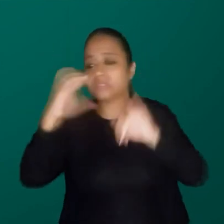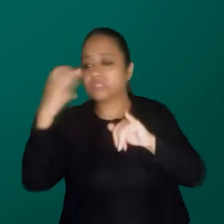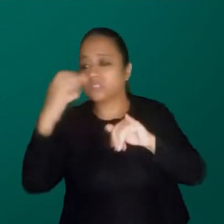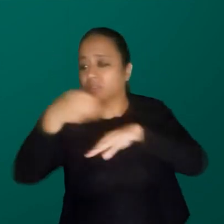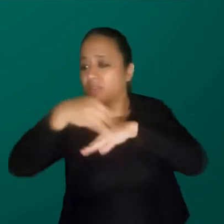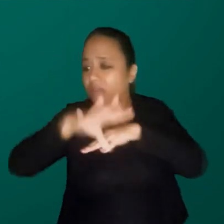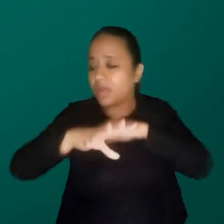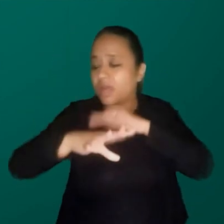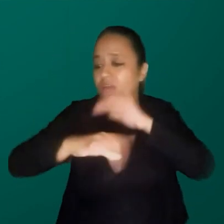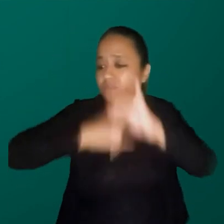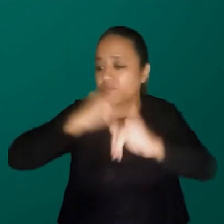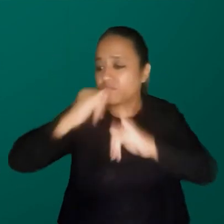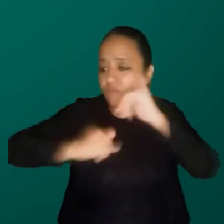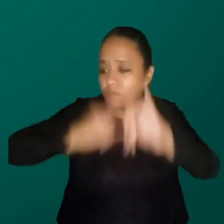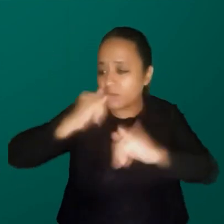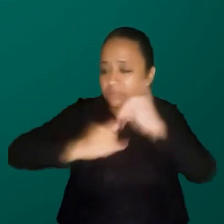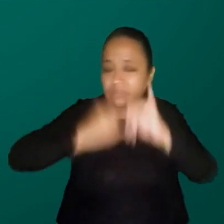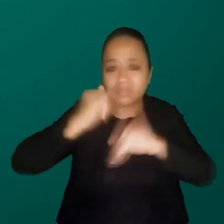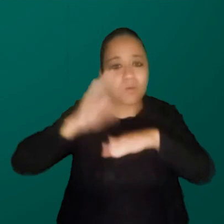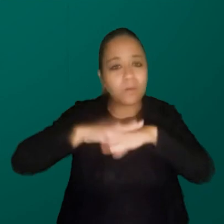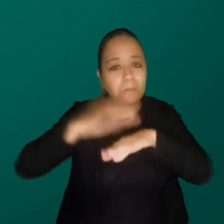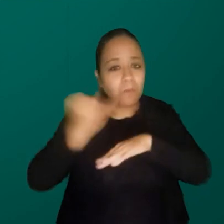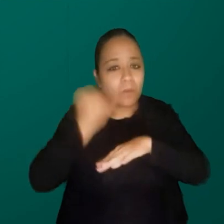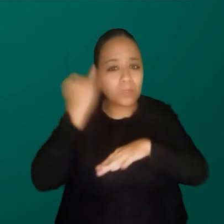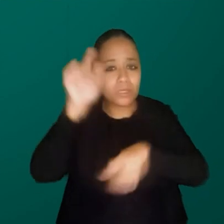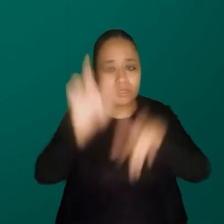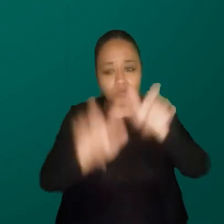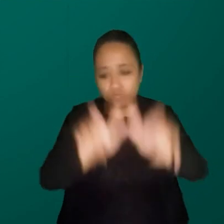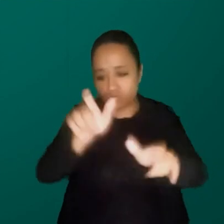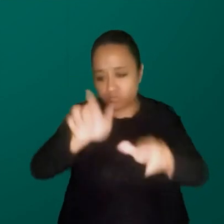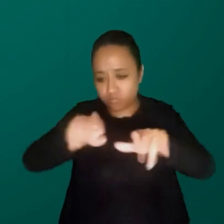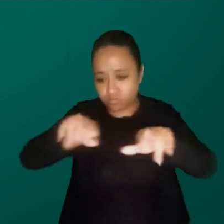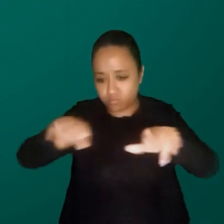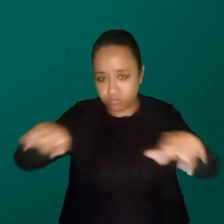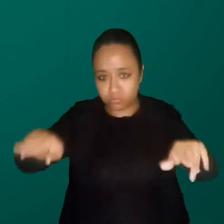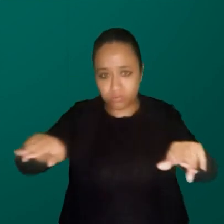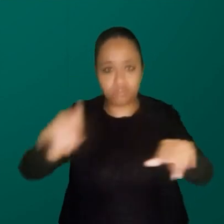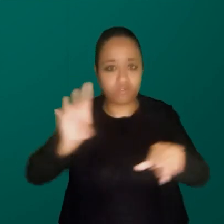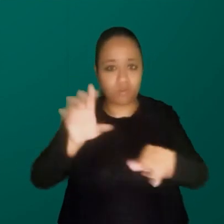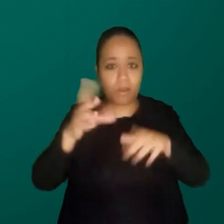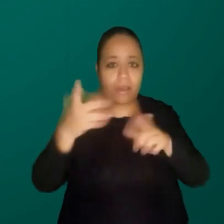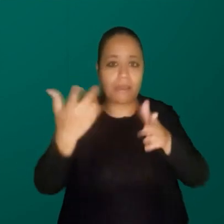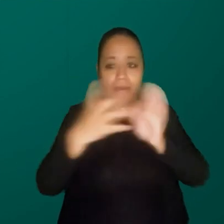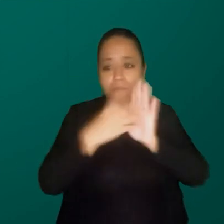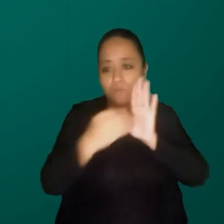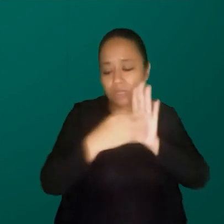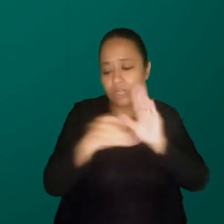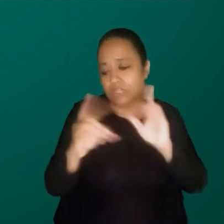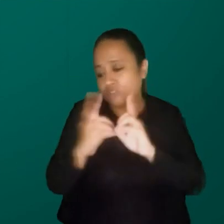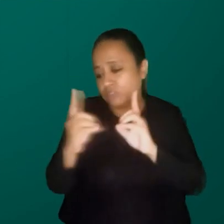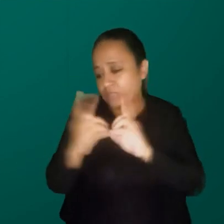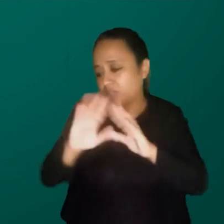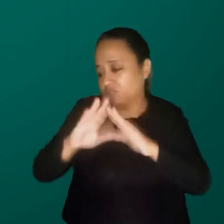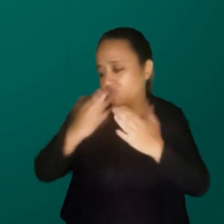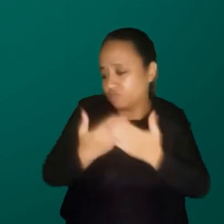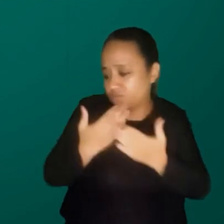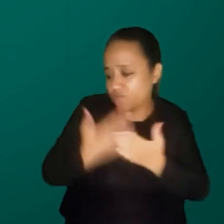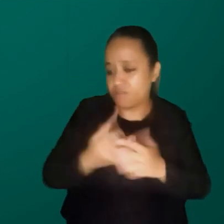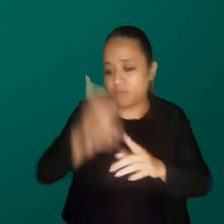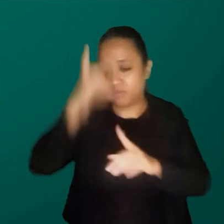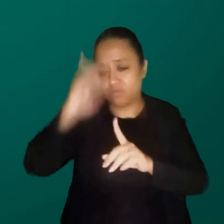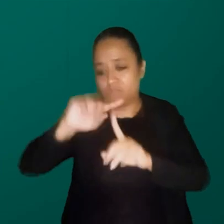traga informações relevantes para a diversidade. Não só aquele modelo didático lá da